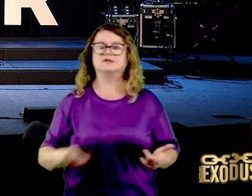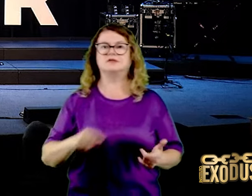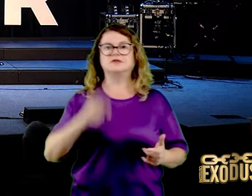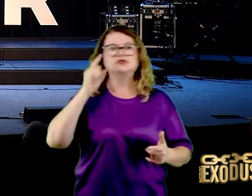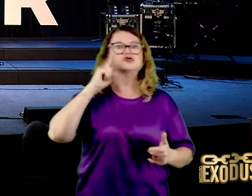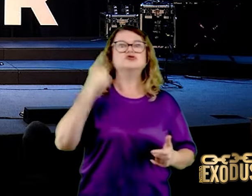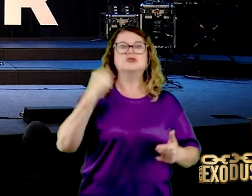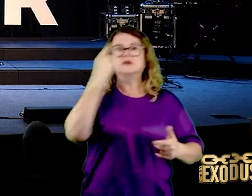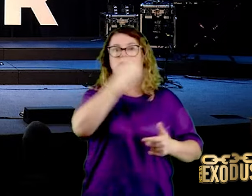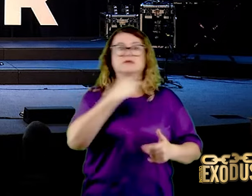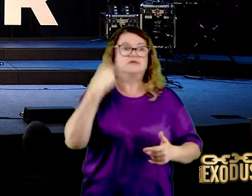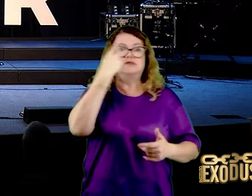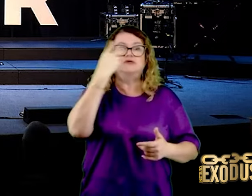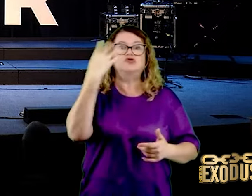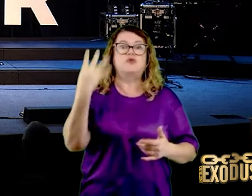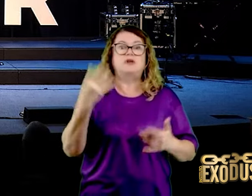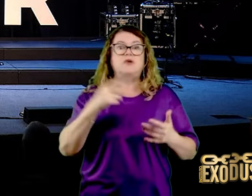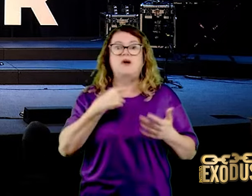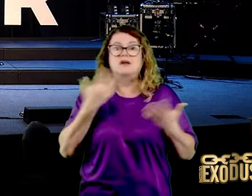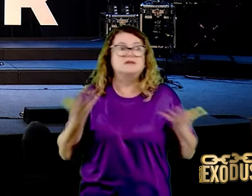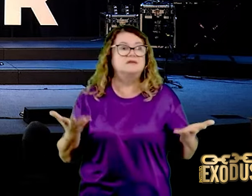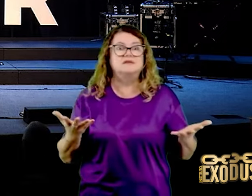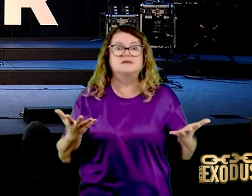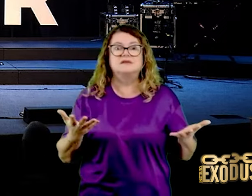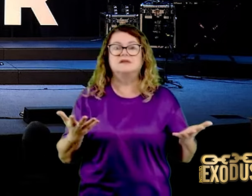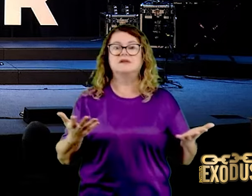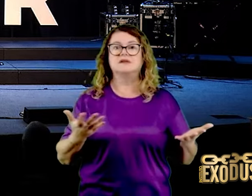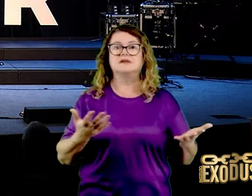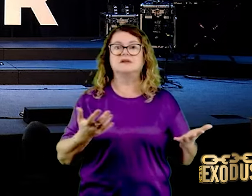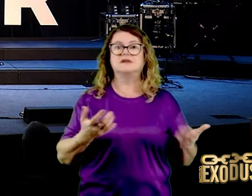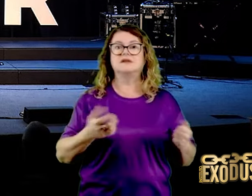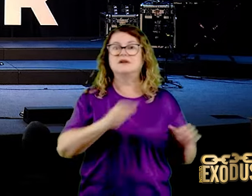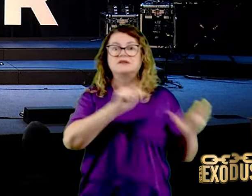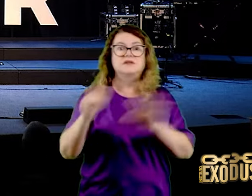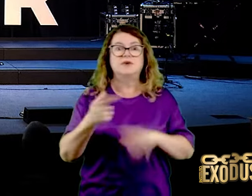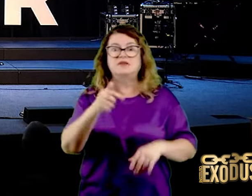365 dias. Imagina se todo mundo tiver uma dor de barriga.